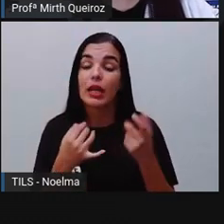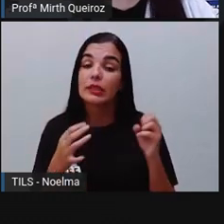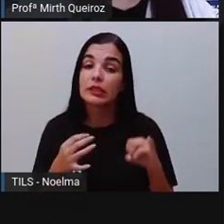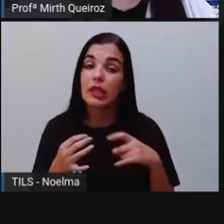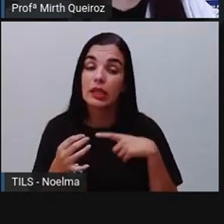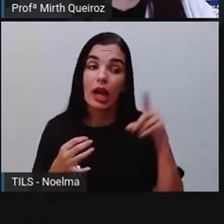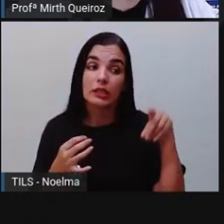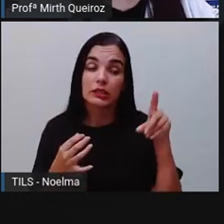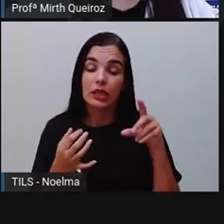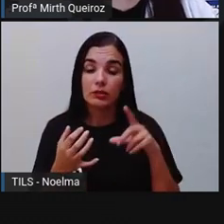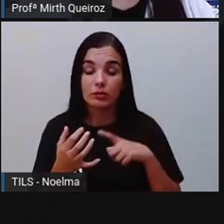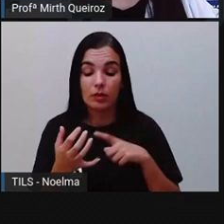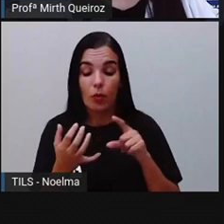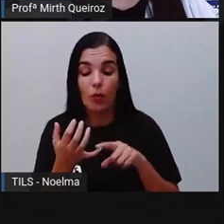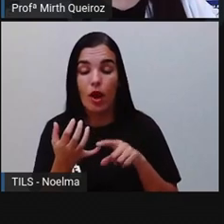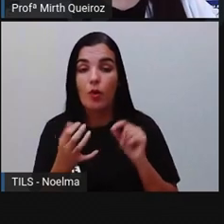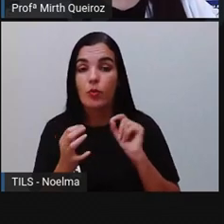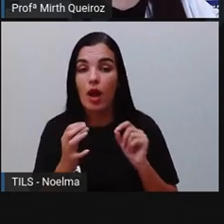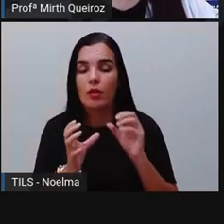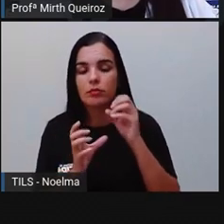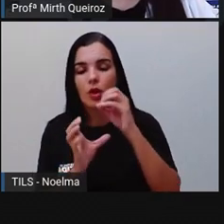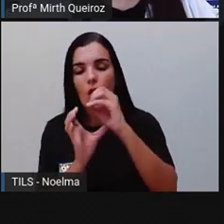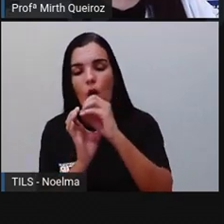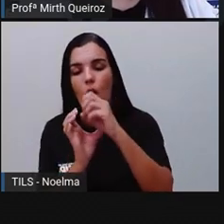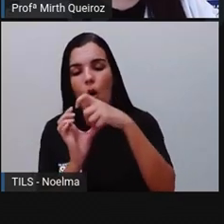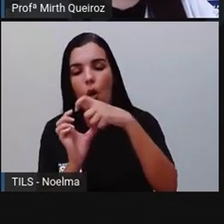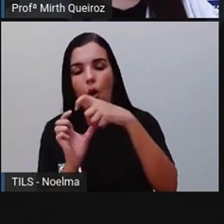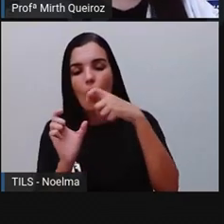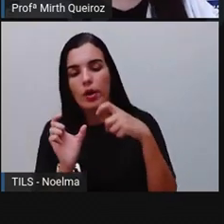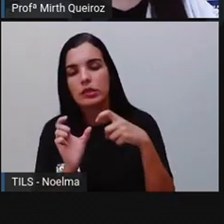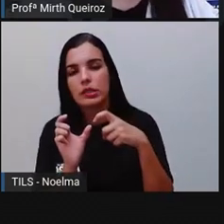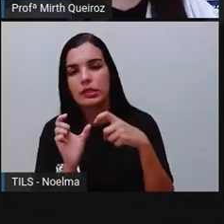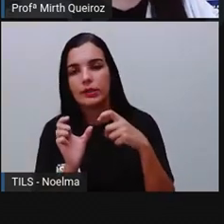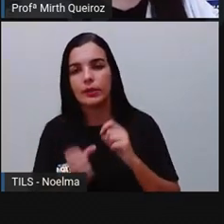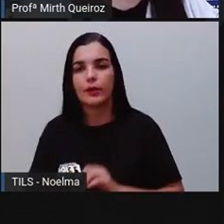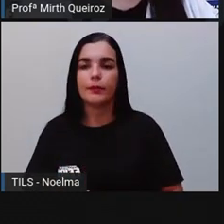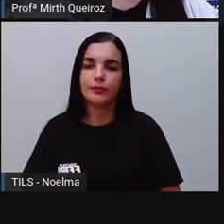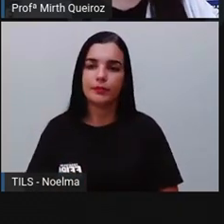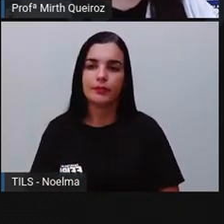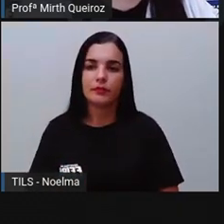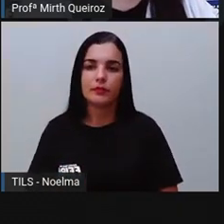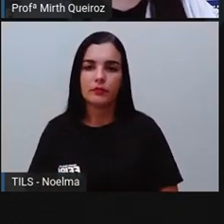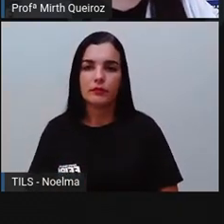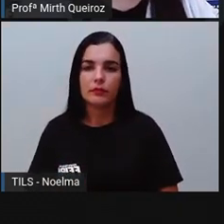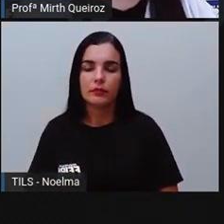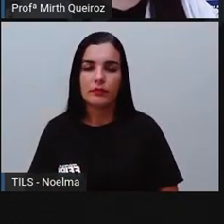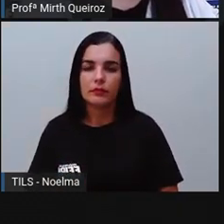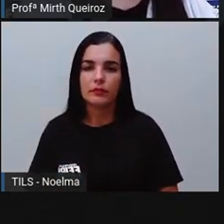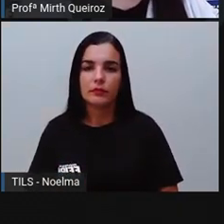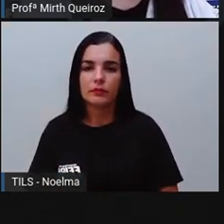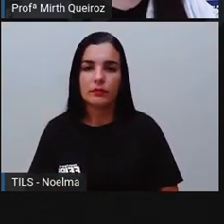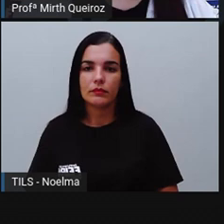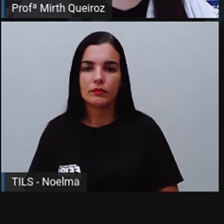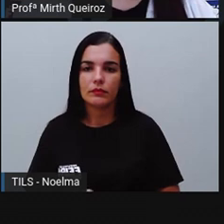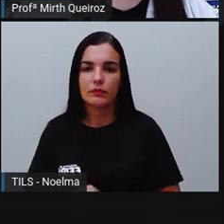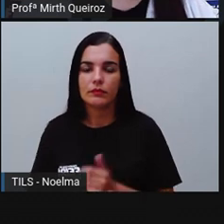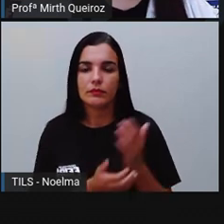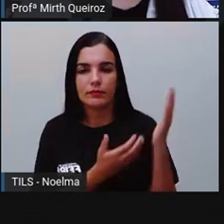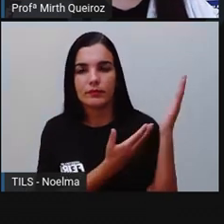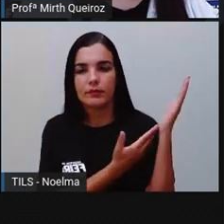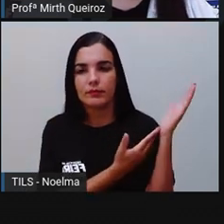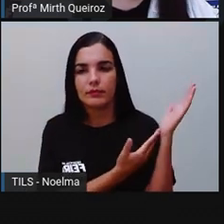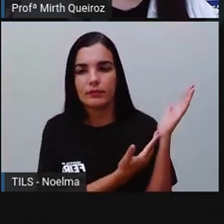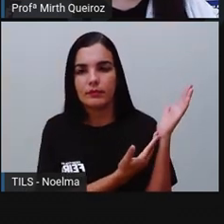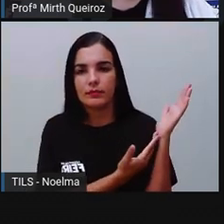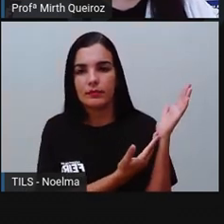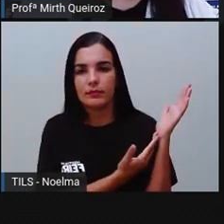acento, é a mais forte. Então, se trata de uma palavra oxítena. Então, aqui a gente tem